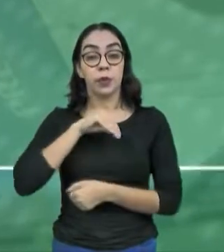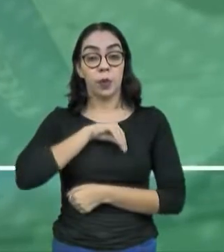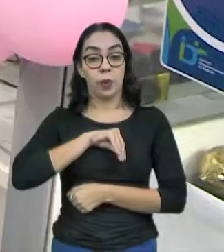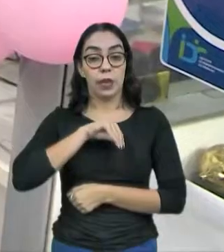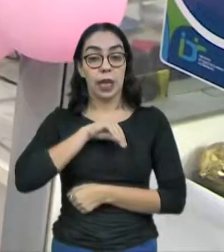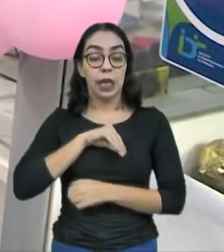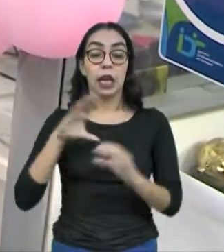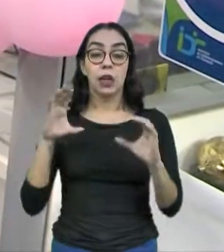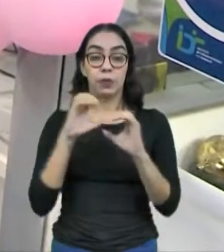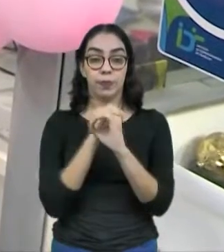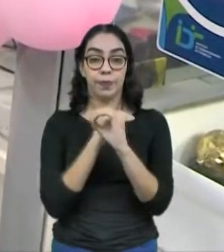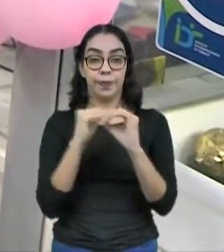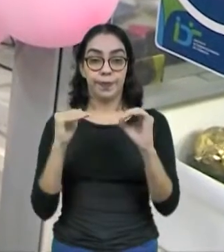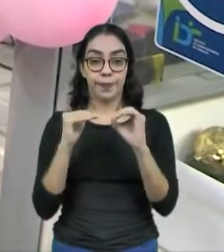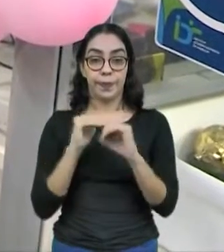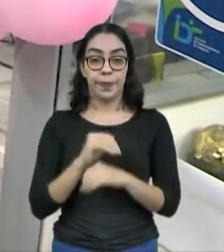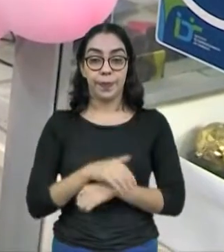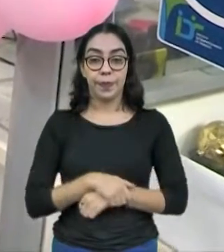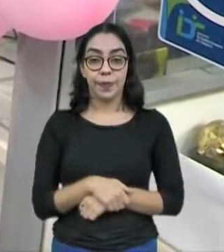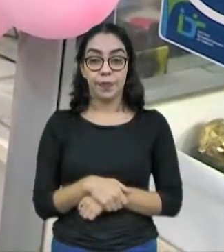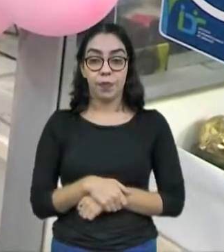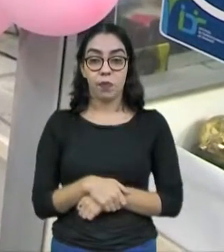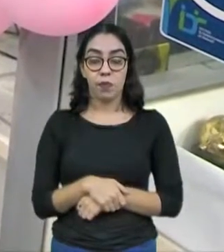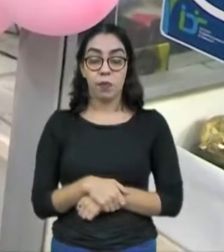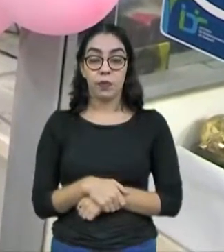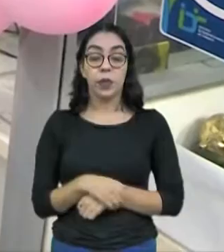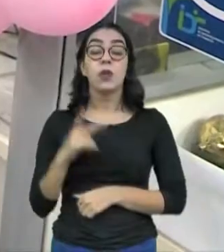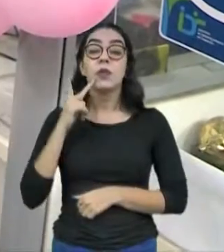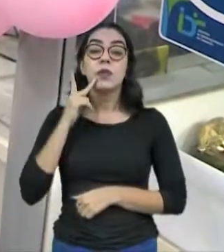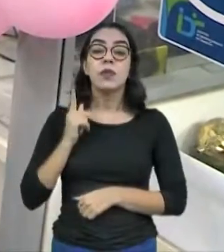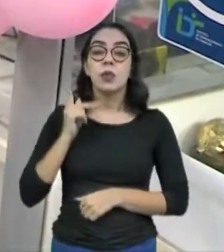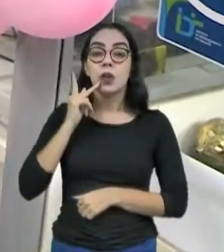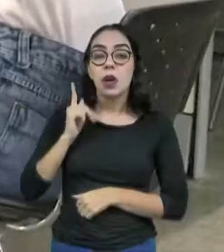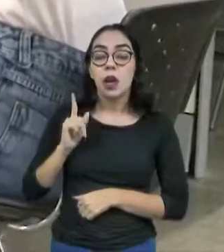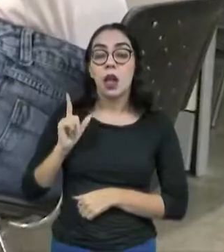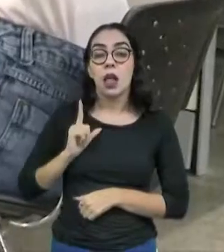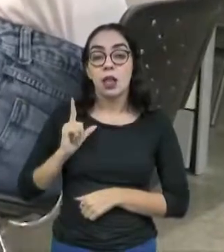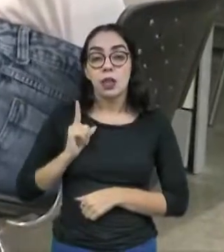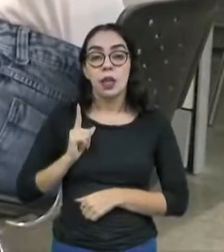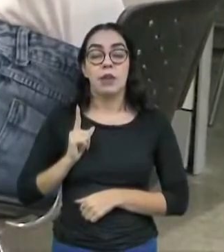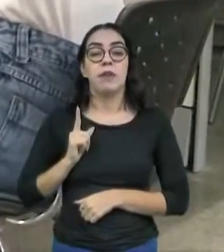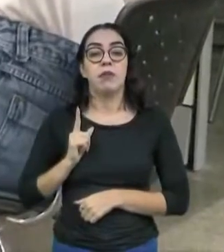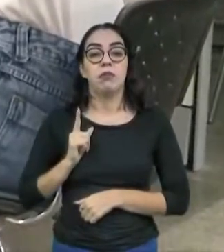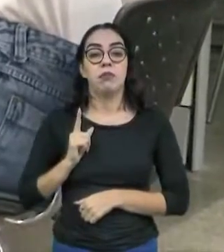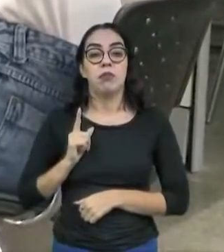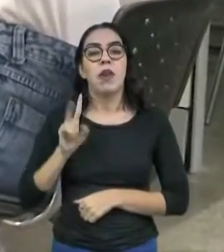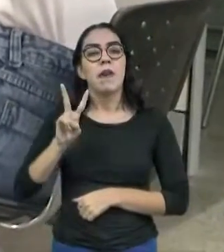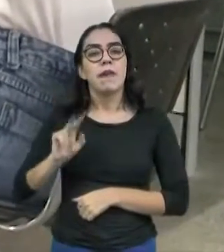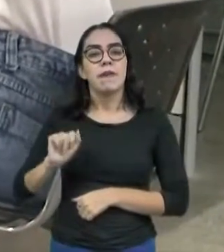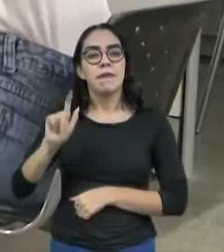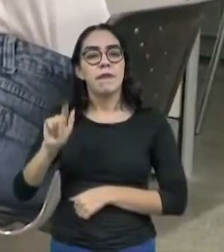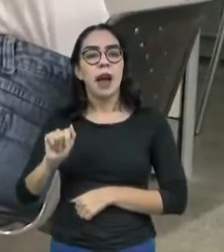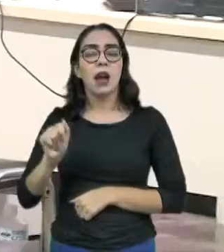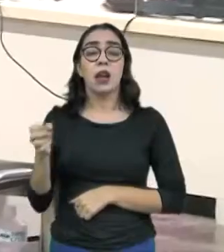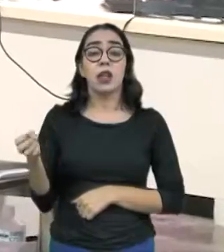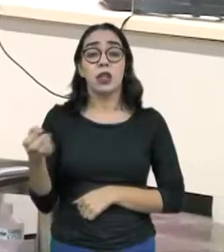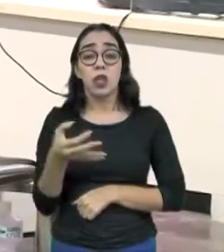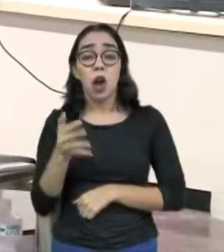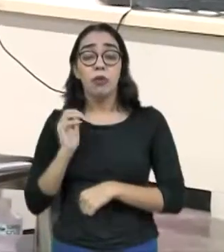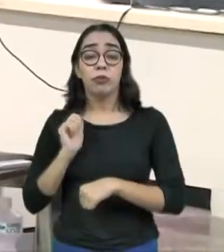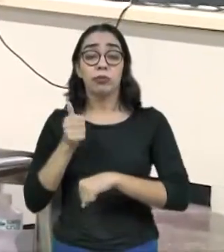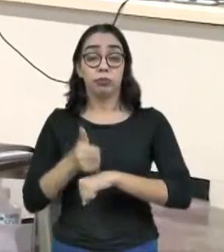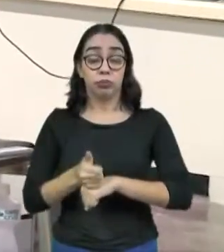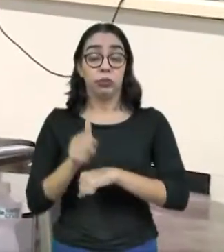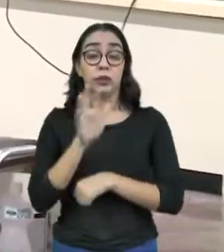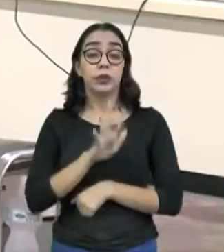No Ceará foram 12.078 novos empregos somente no mês de setembro, de acordo com o Cadastro